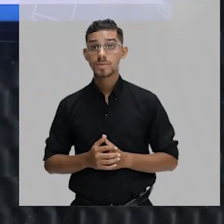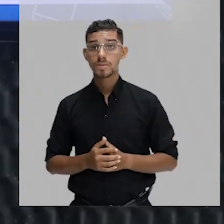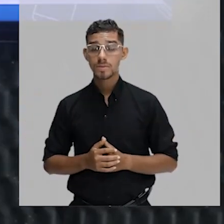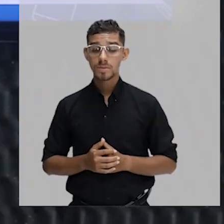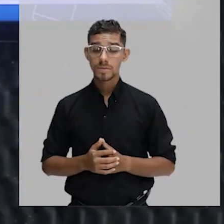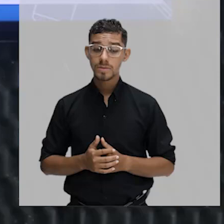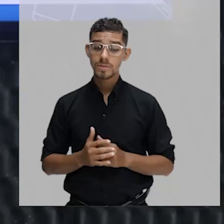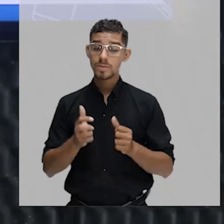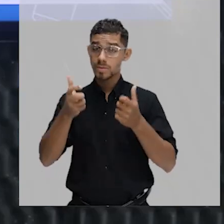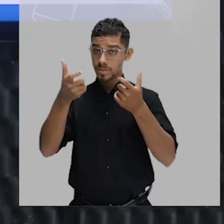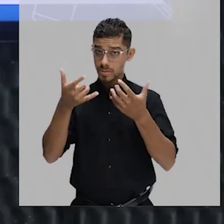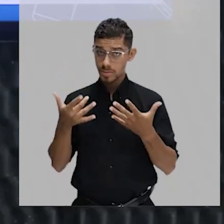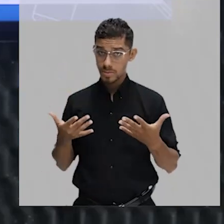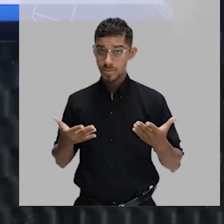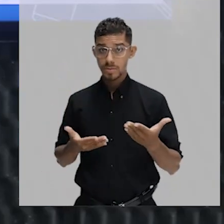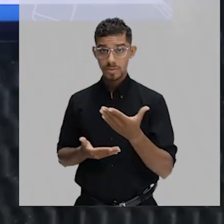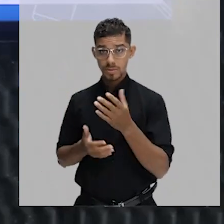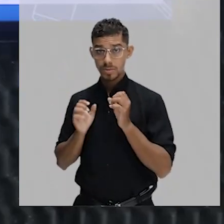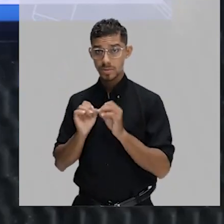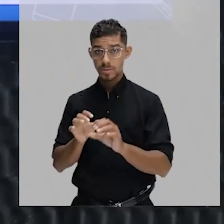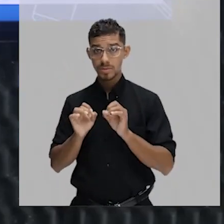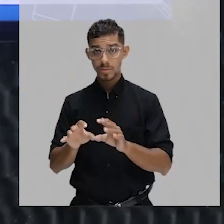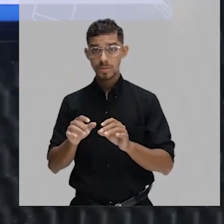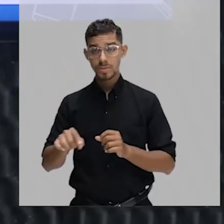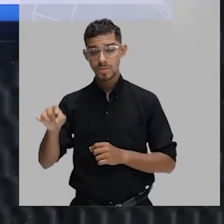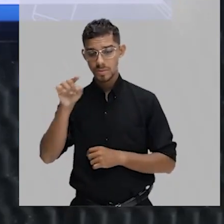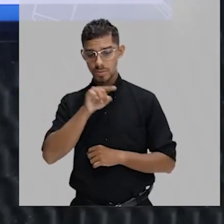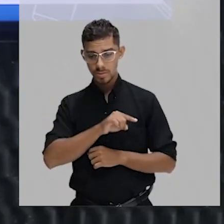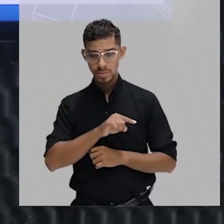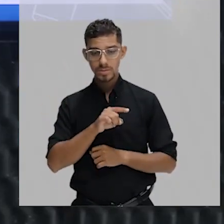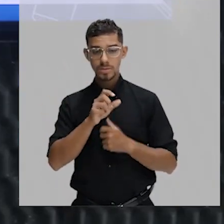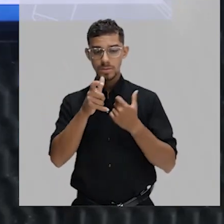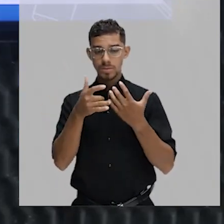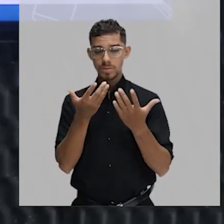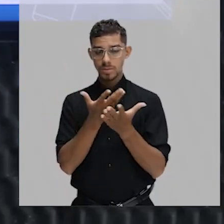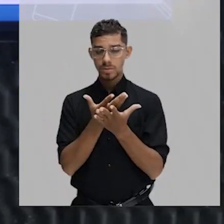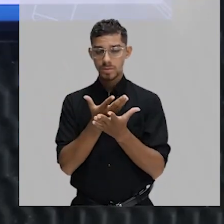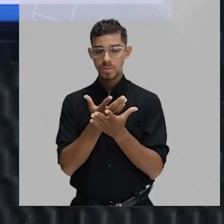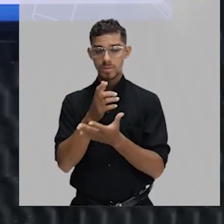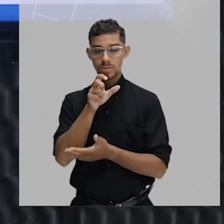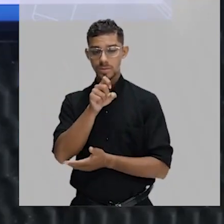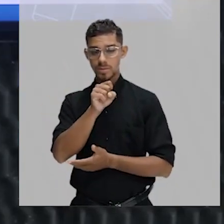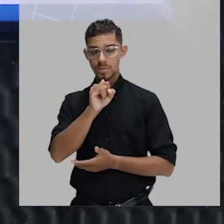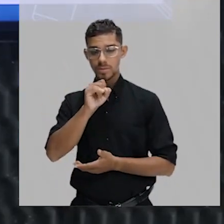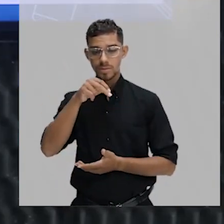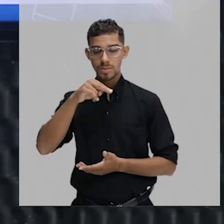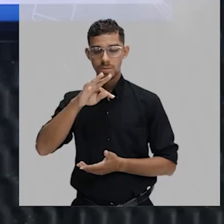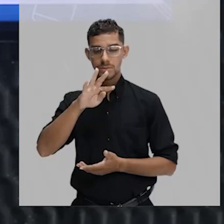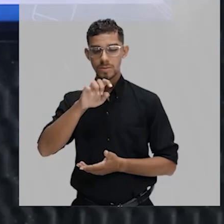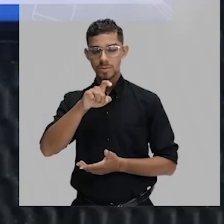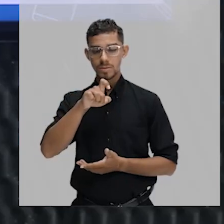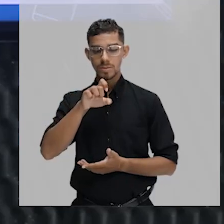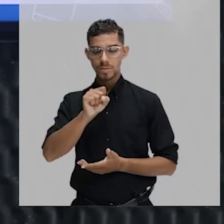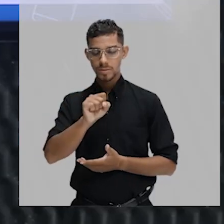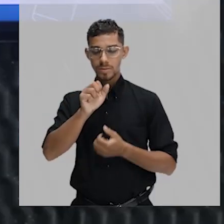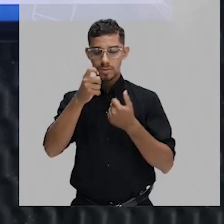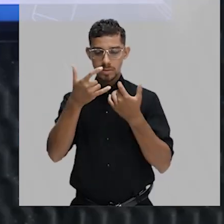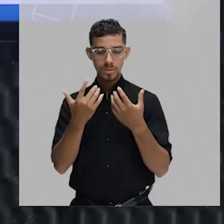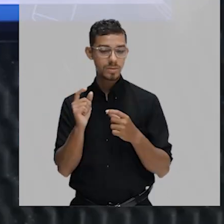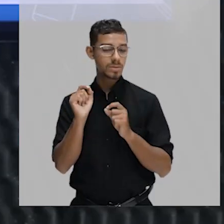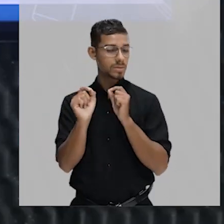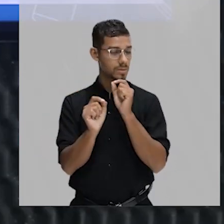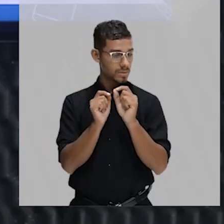E no caso aqui que eu já ensinei para vocês na aula de síntese proteica, essa sequência de início são três bases